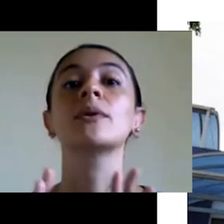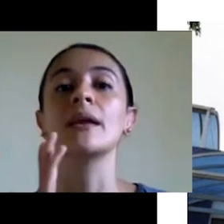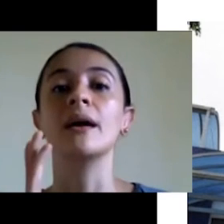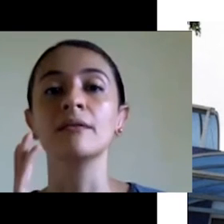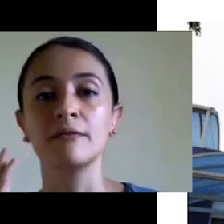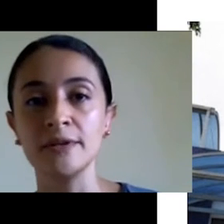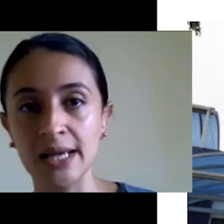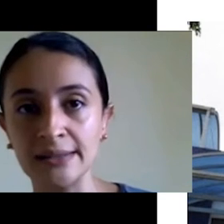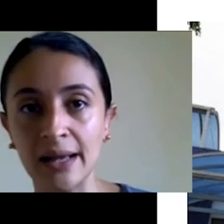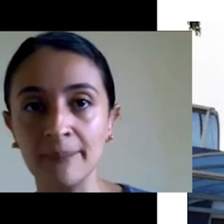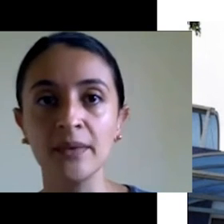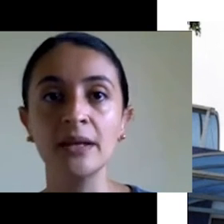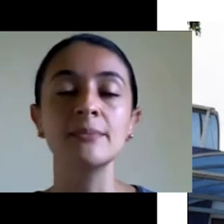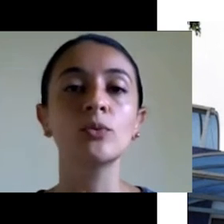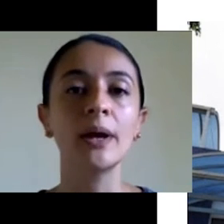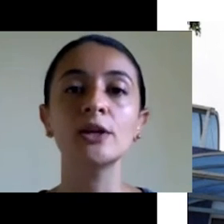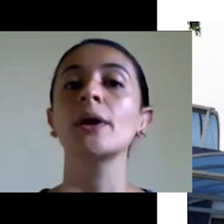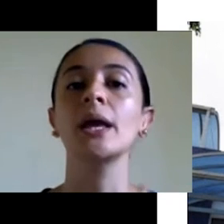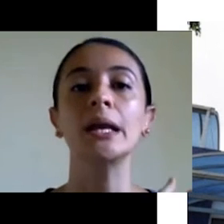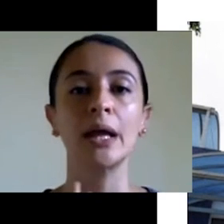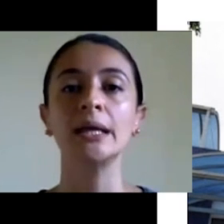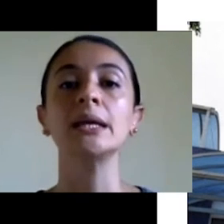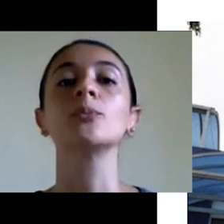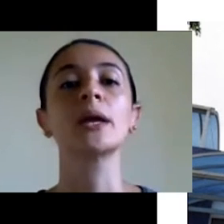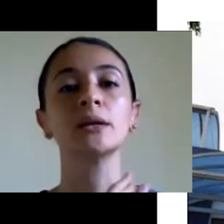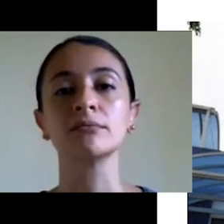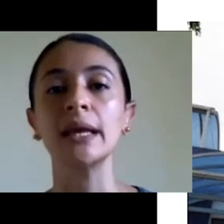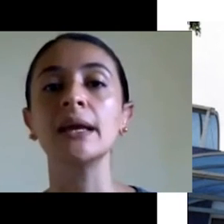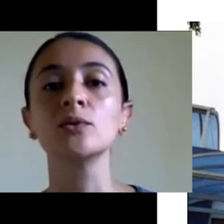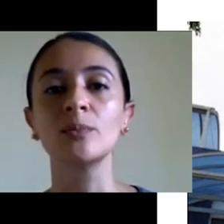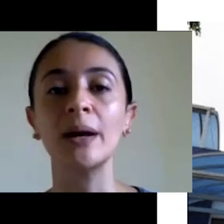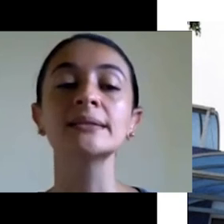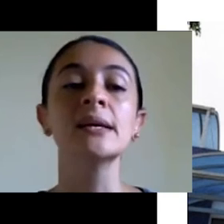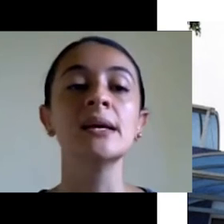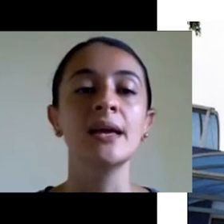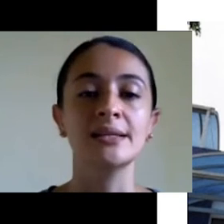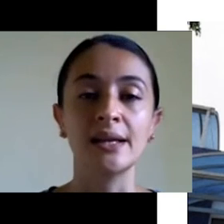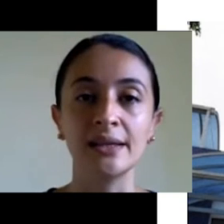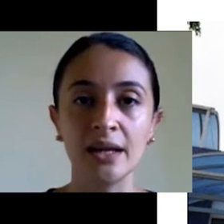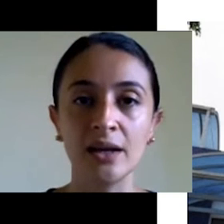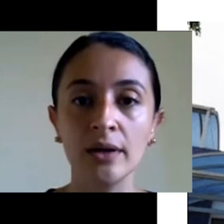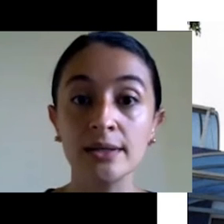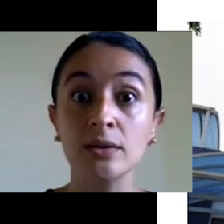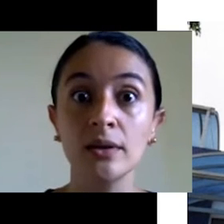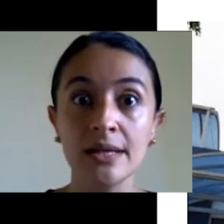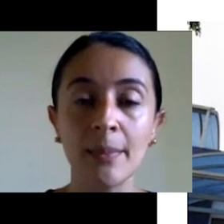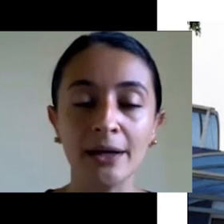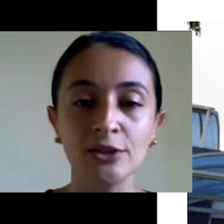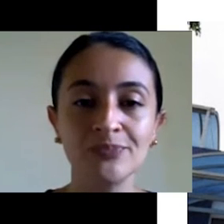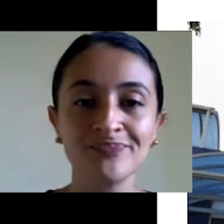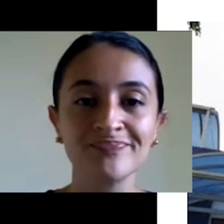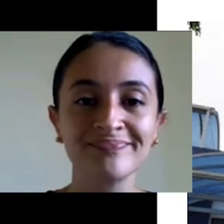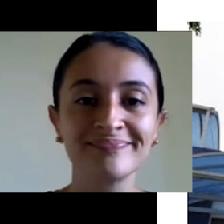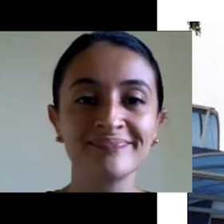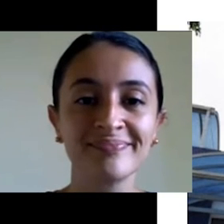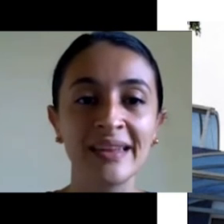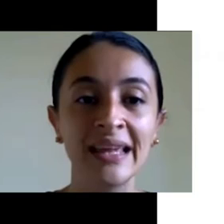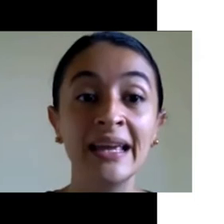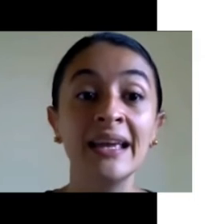E depois vai o quê lá? Escalizar, né? Saber do médico. O que ele não está indo, o que ele não tem e tudo mais. É a Secretaria que organiza toda essa parte.